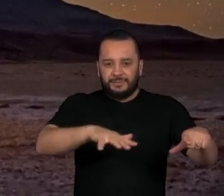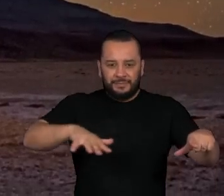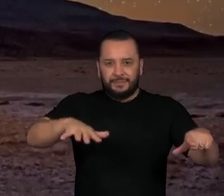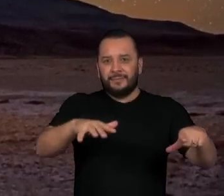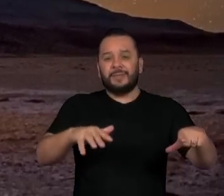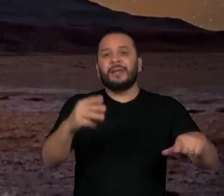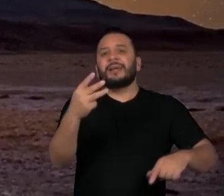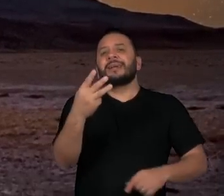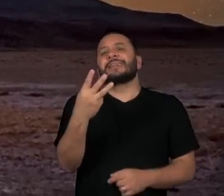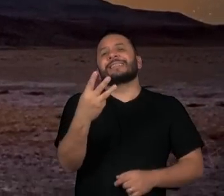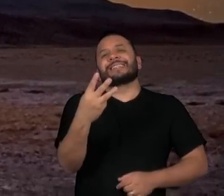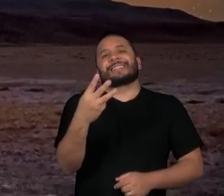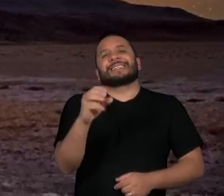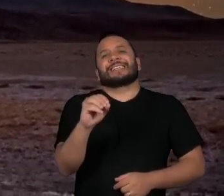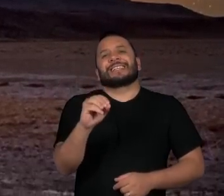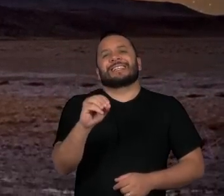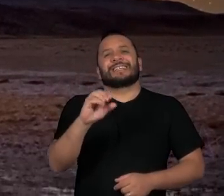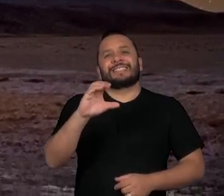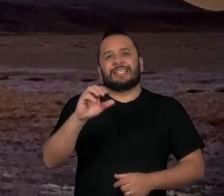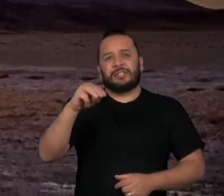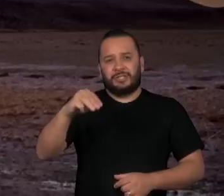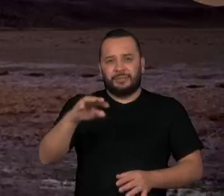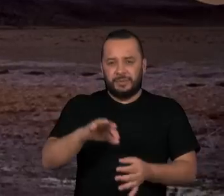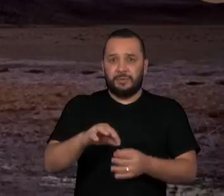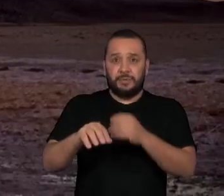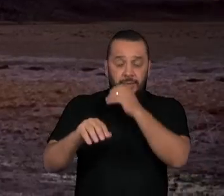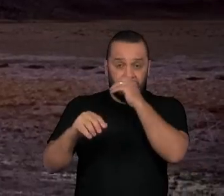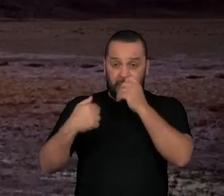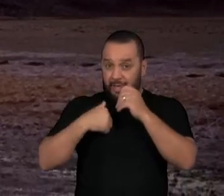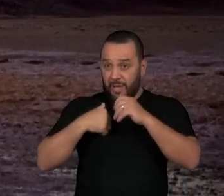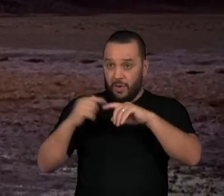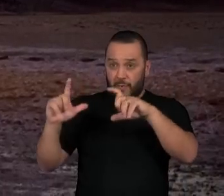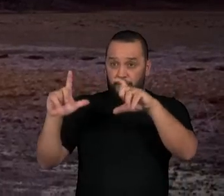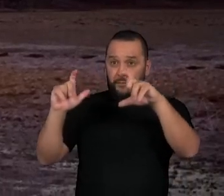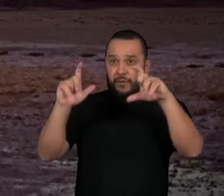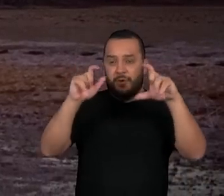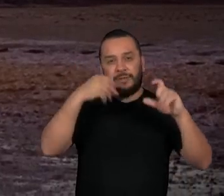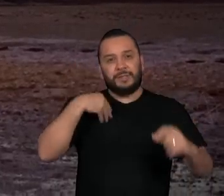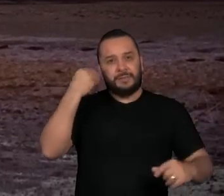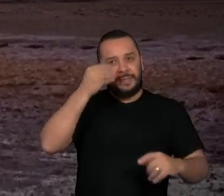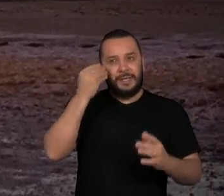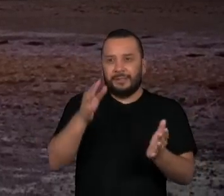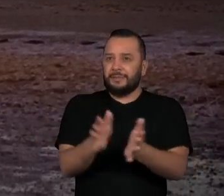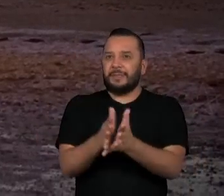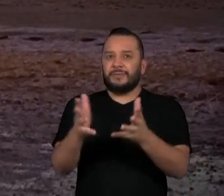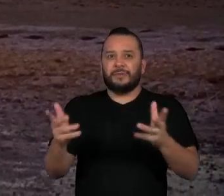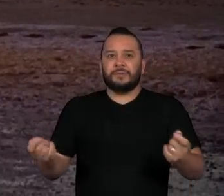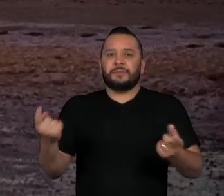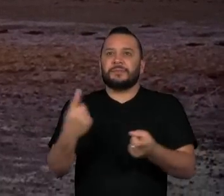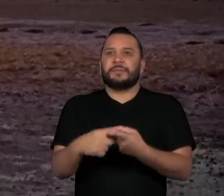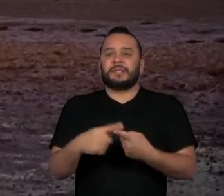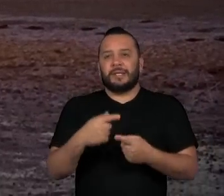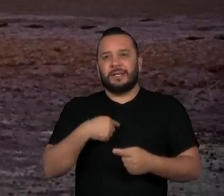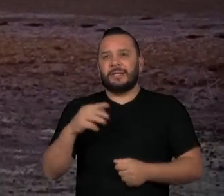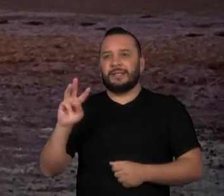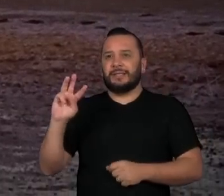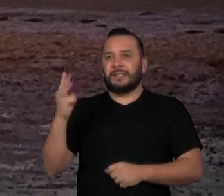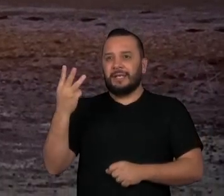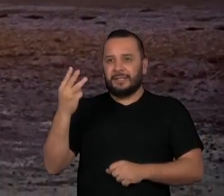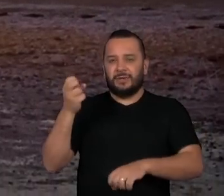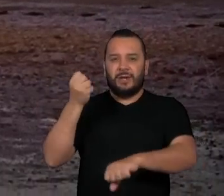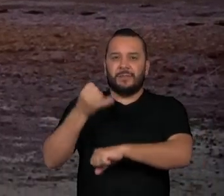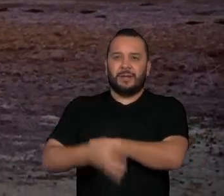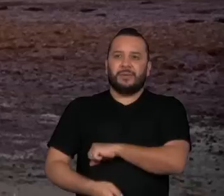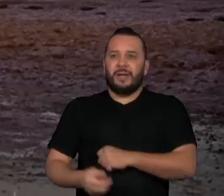água. E nesse local que eu estava fotografando, eu vivi uma experiência incrível, porque por volta de 3 horas da manhã, já com o corpo